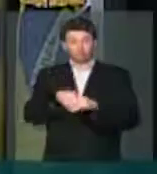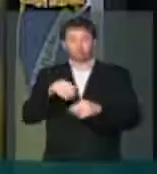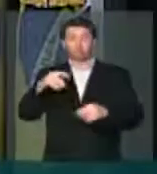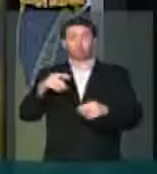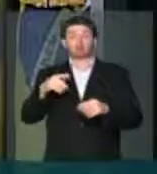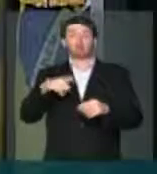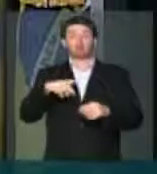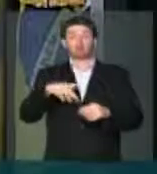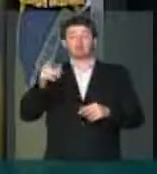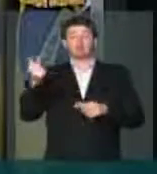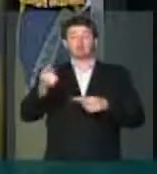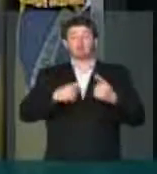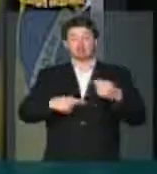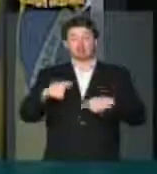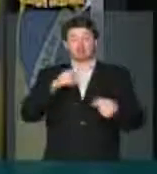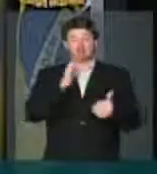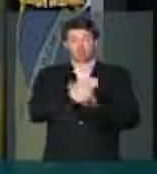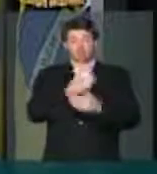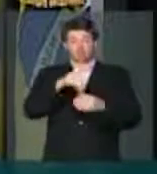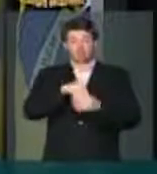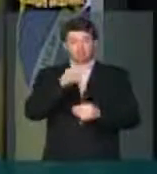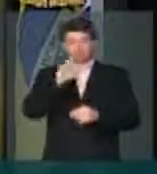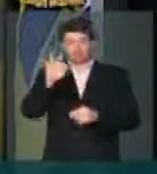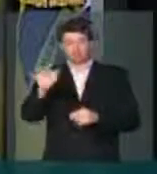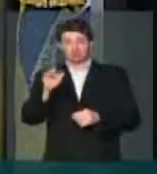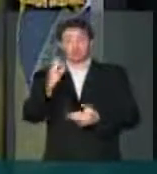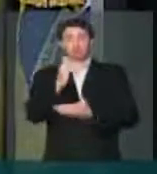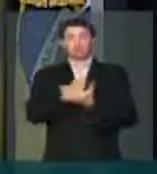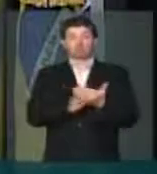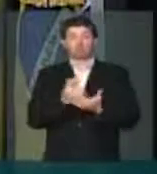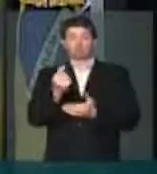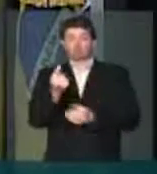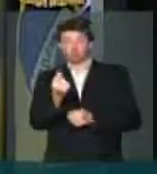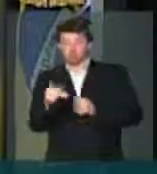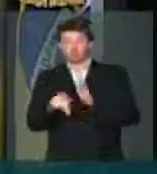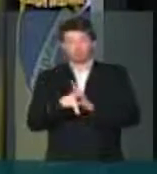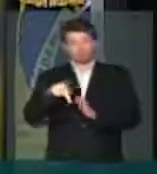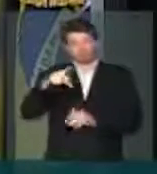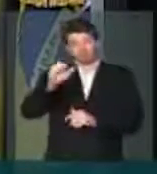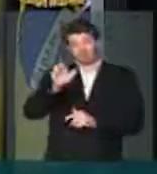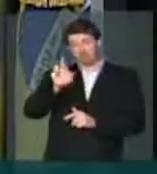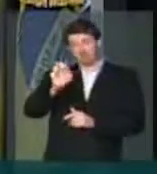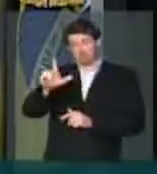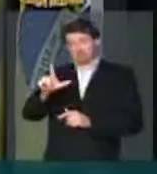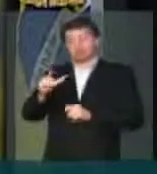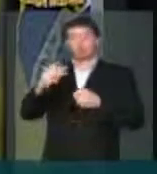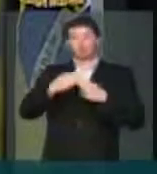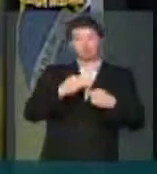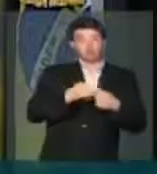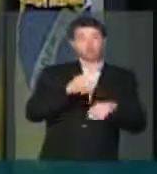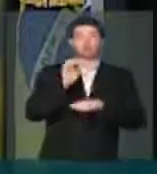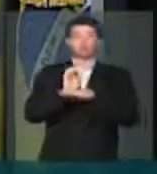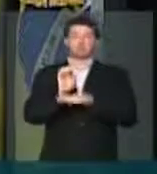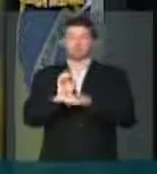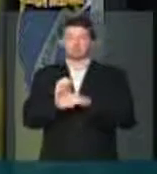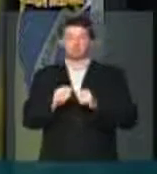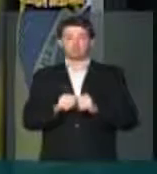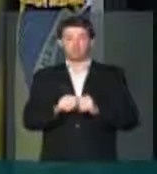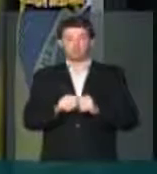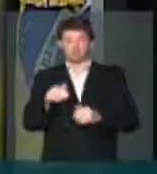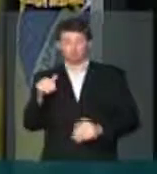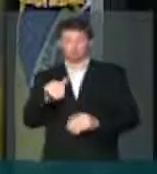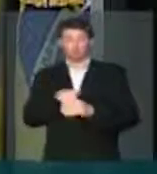que tramita no Supremo sobre a divisão dos roitos do pré-sal entre estados e municípios. A